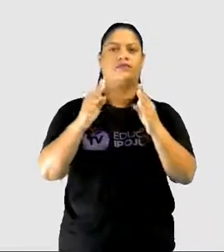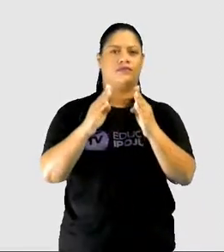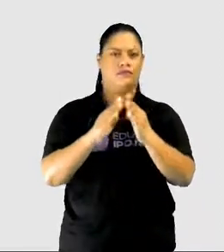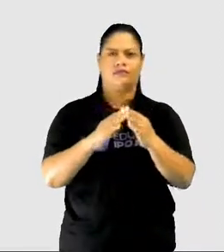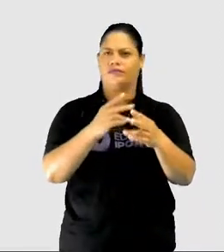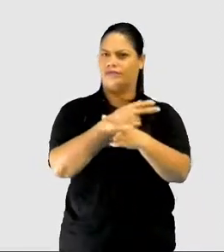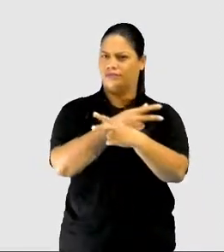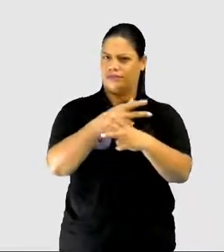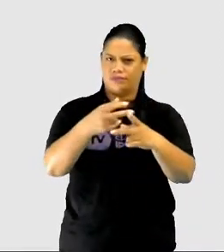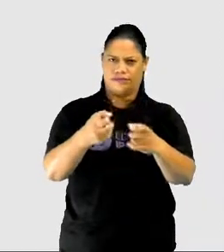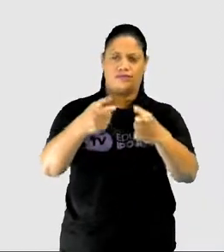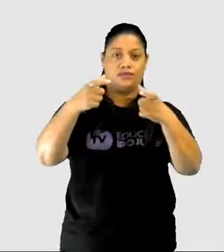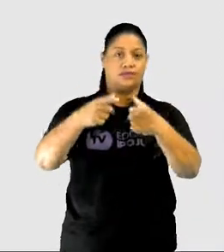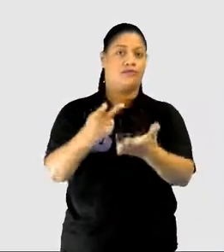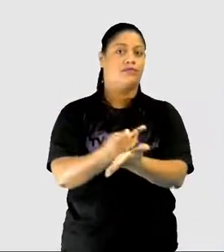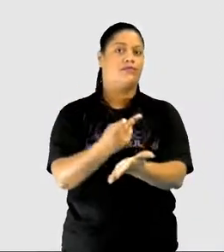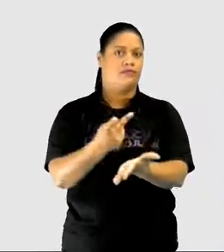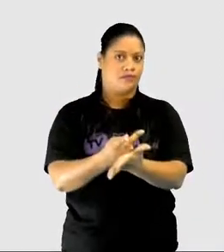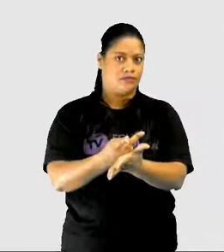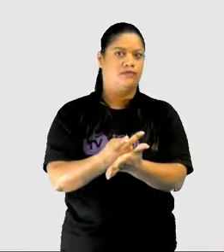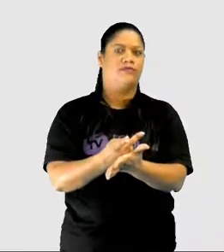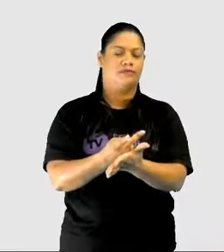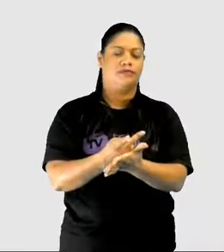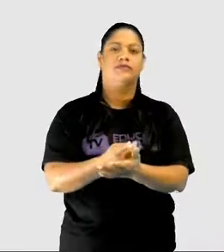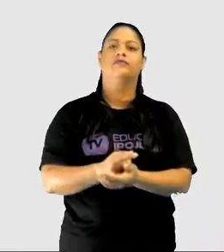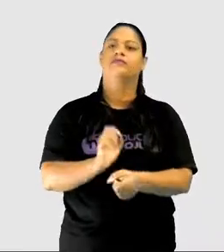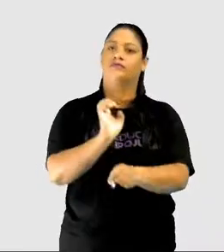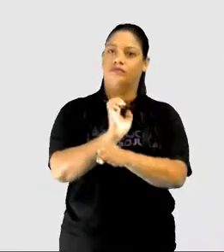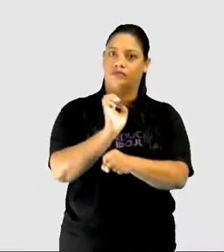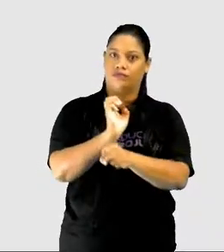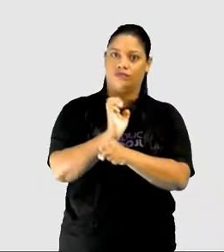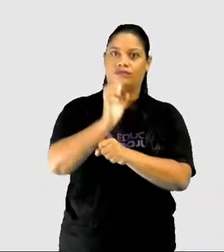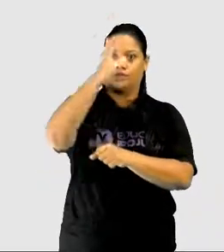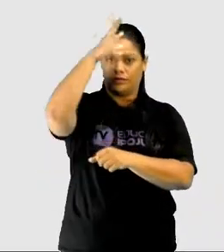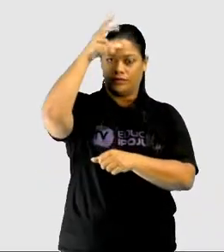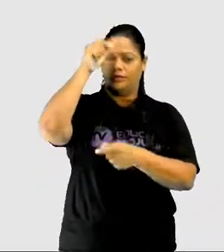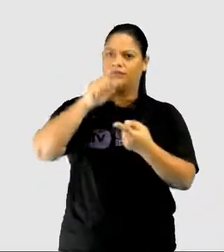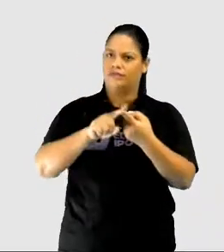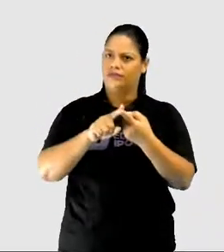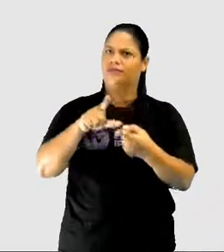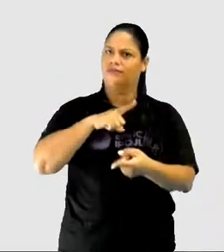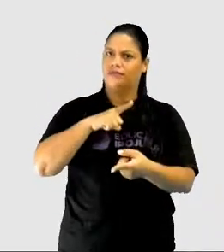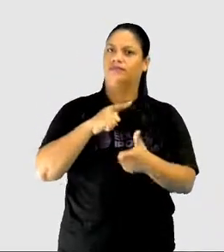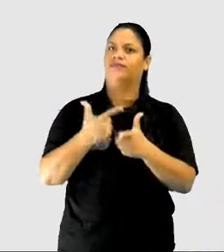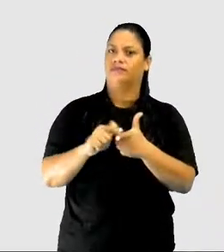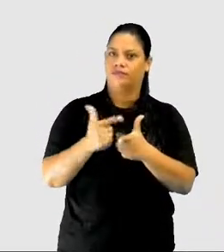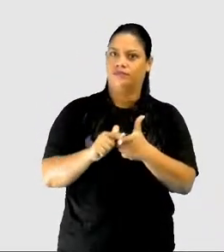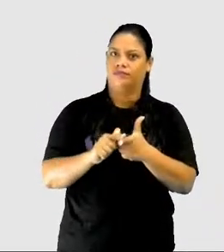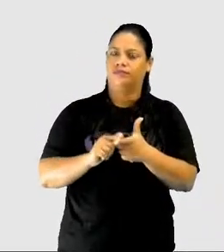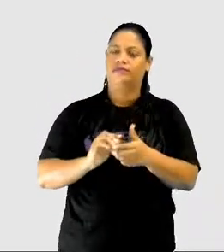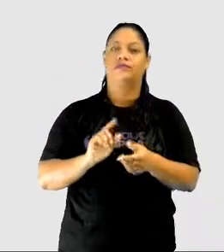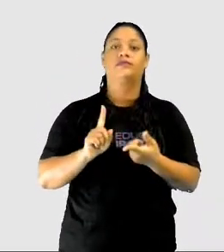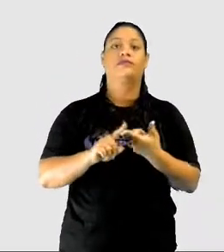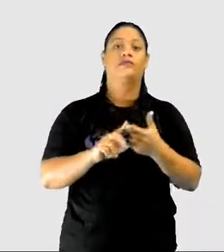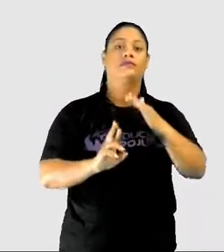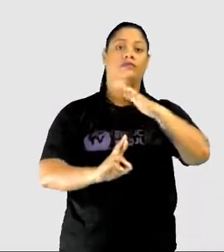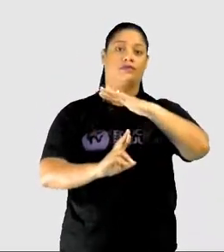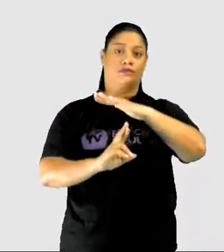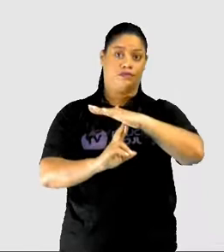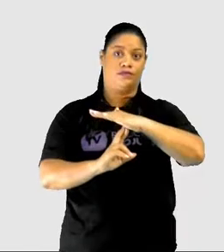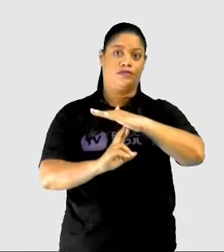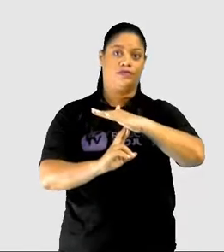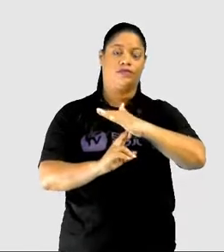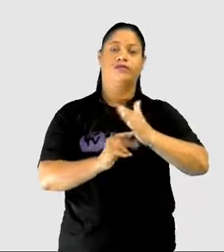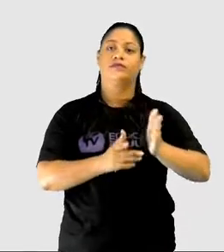Então, na Amazônia, a gente também tem esse tipo de problema, lá na região norte. E a construção de rodovias e estradas,